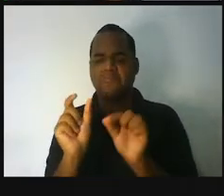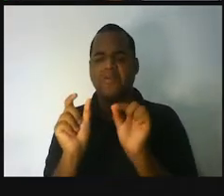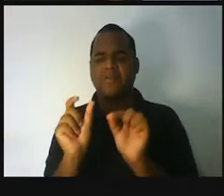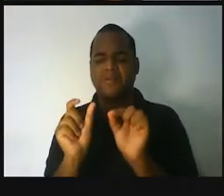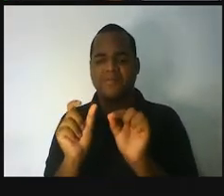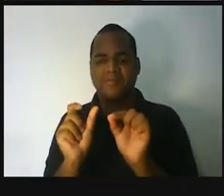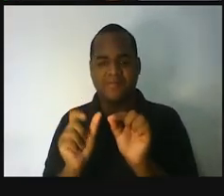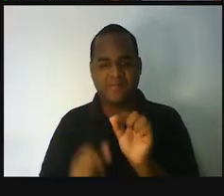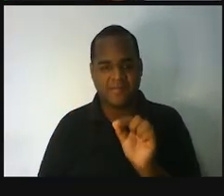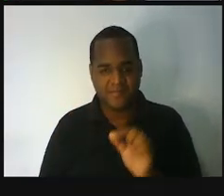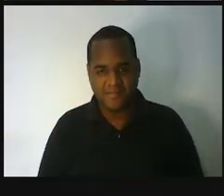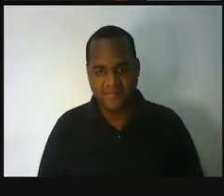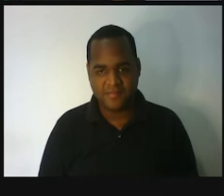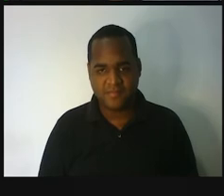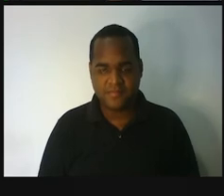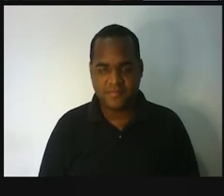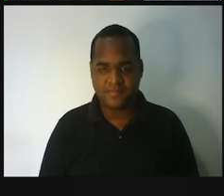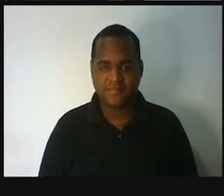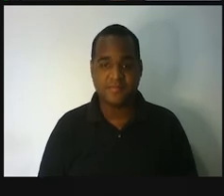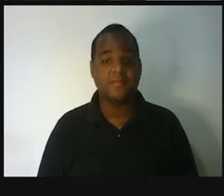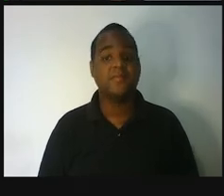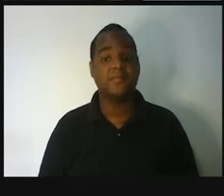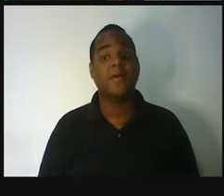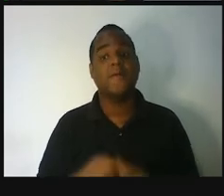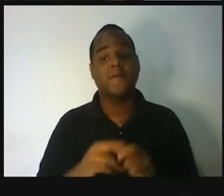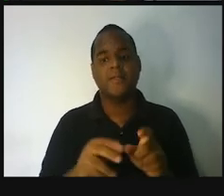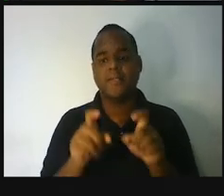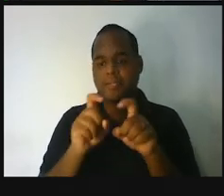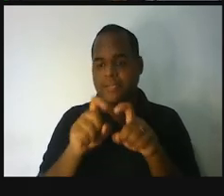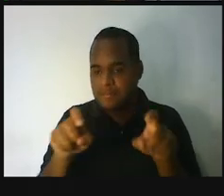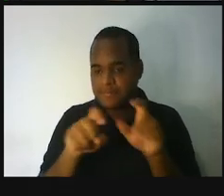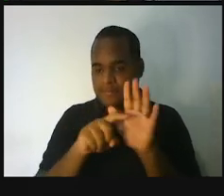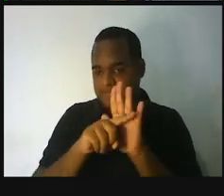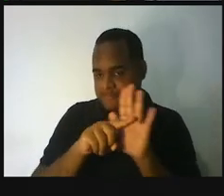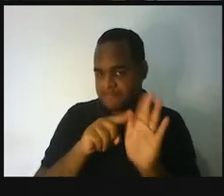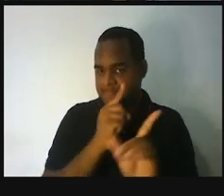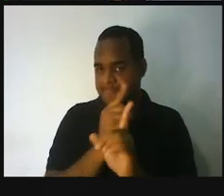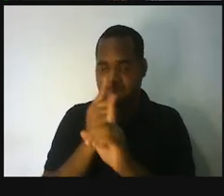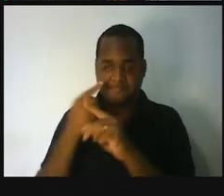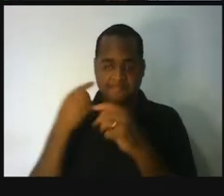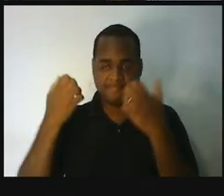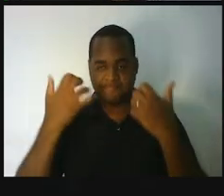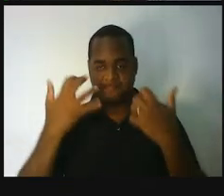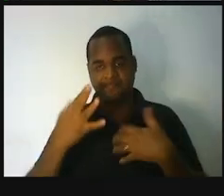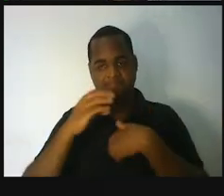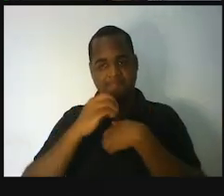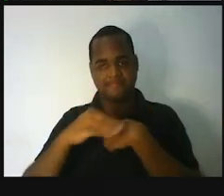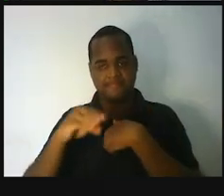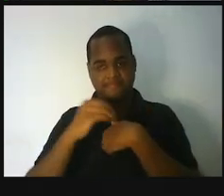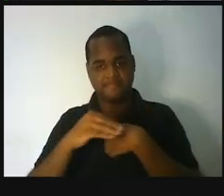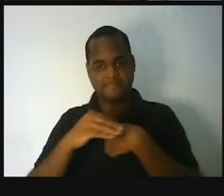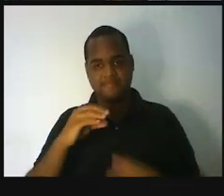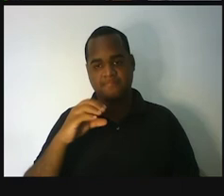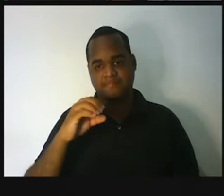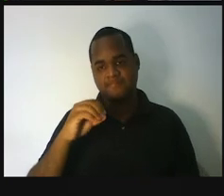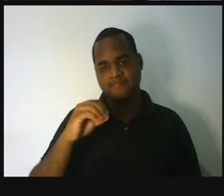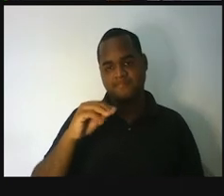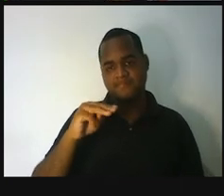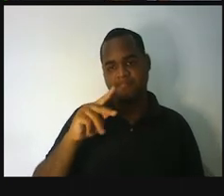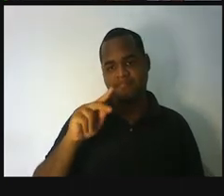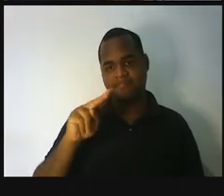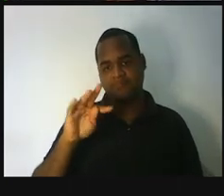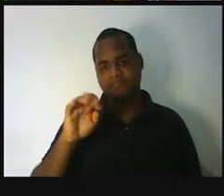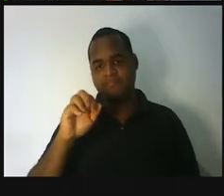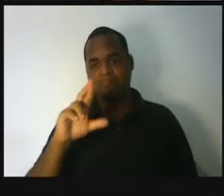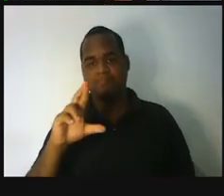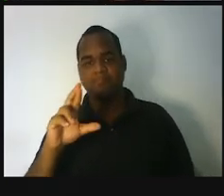Bom, enquanto você está pesquisando, eu já vou adiantando aqui para você, comutar, significa trocar de